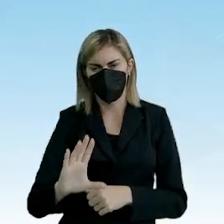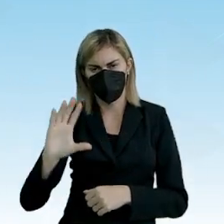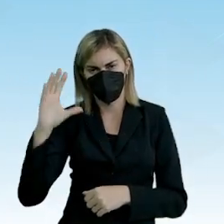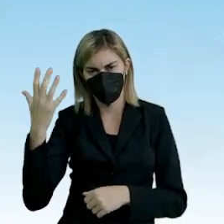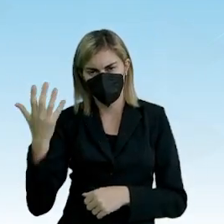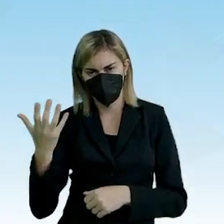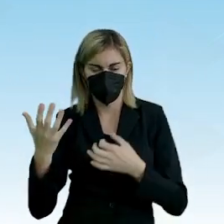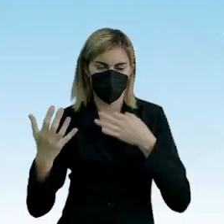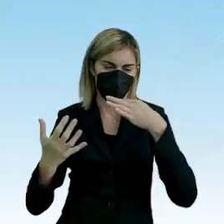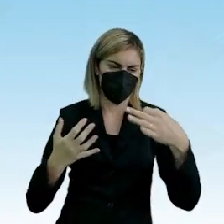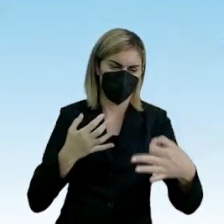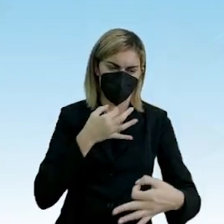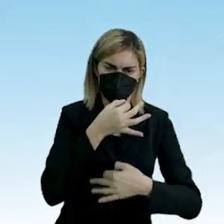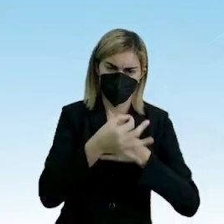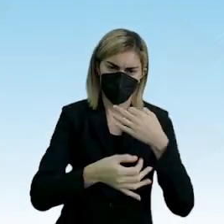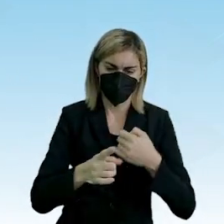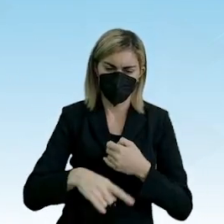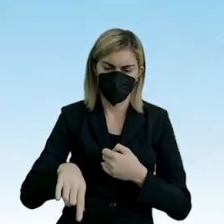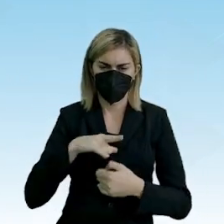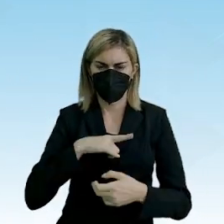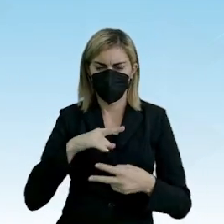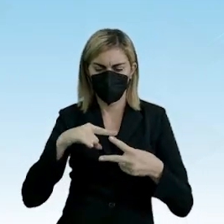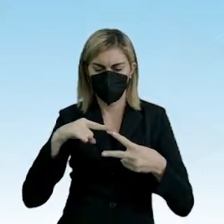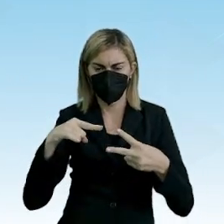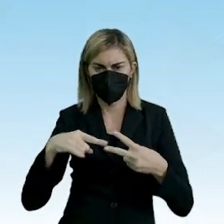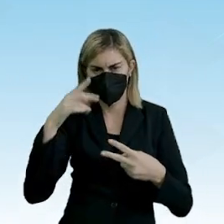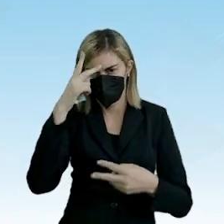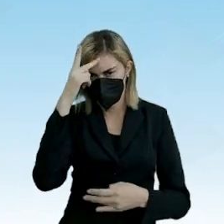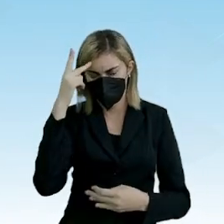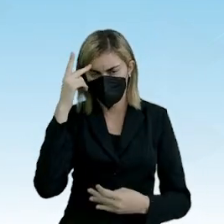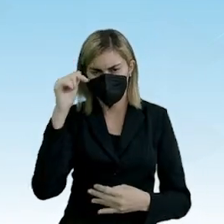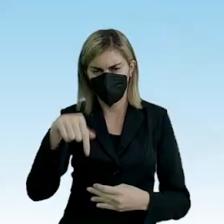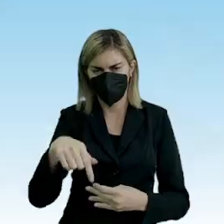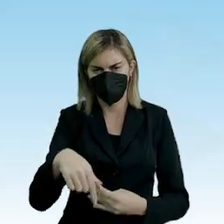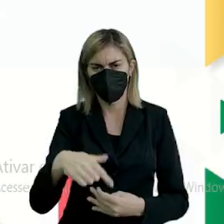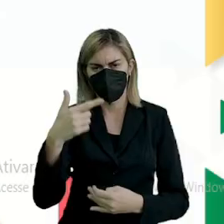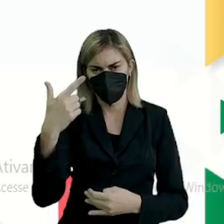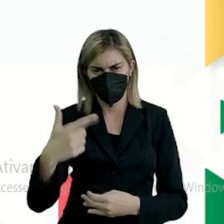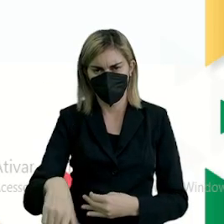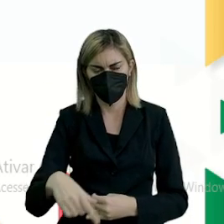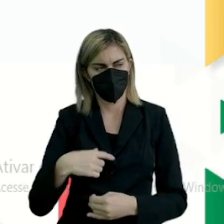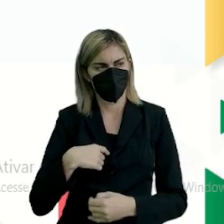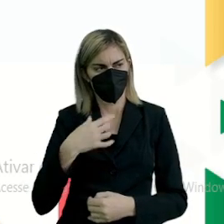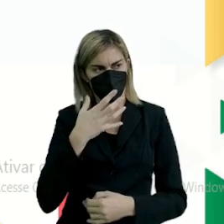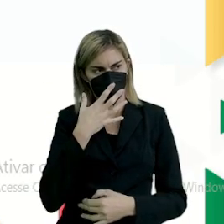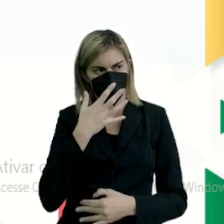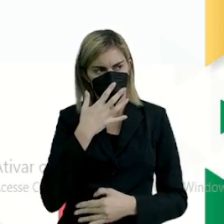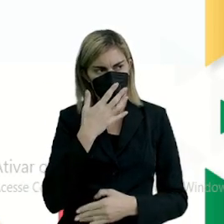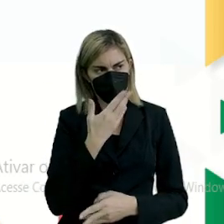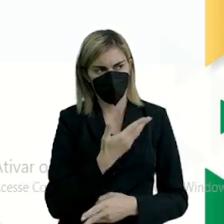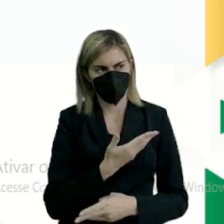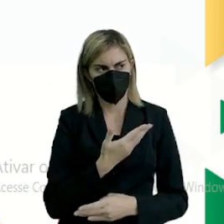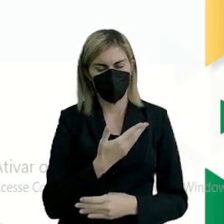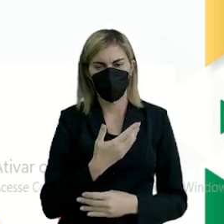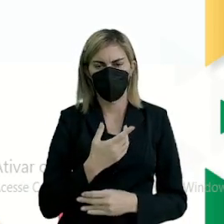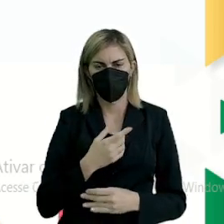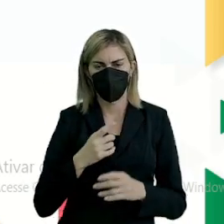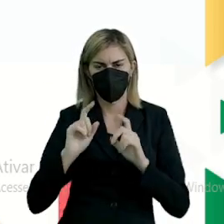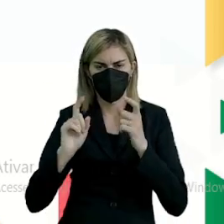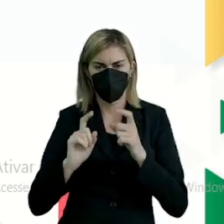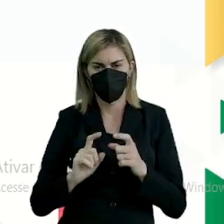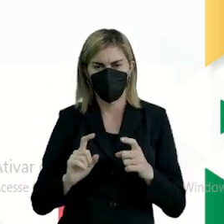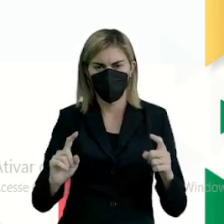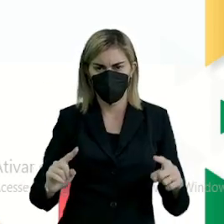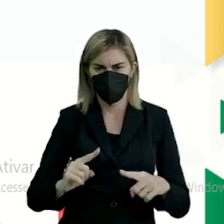ou opinião? Então, temos duas pessoas aqui, mais uma vez. Olha aí o embate ideológico,